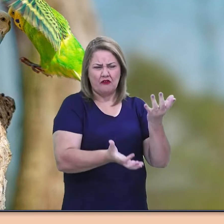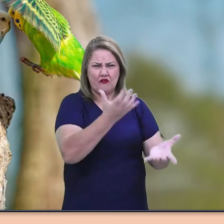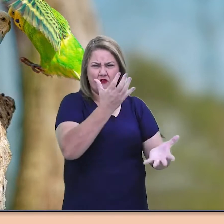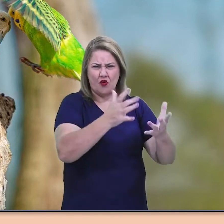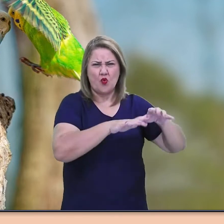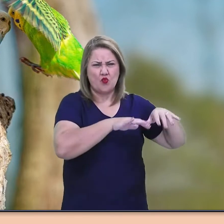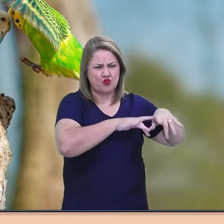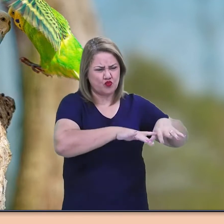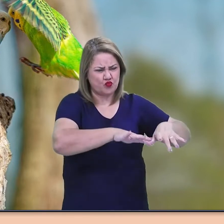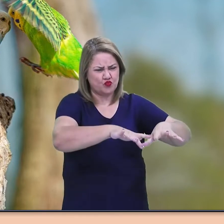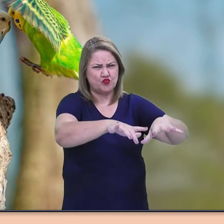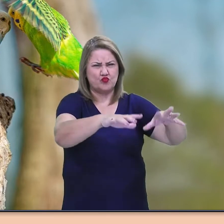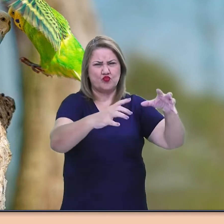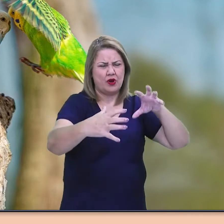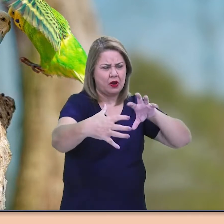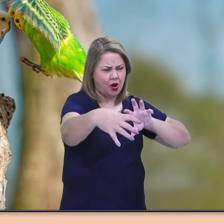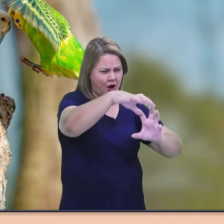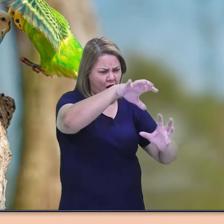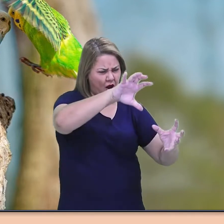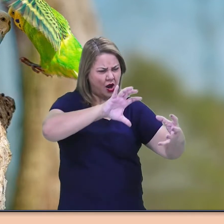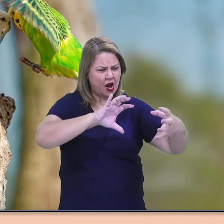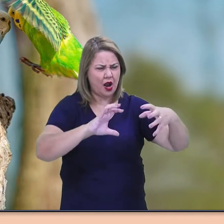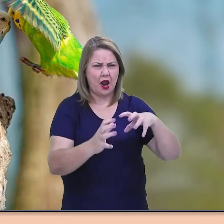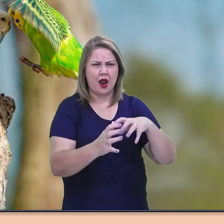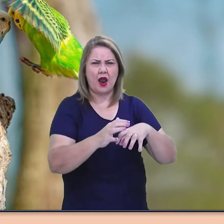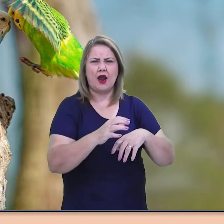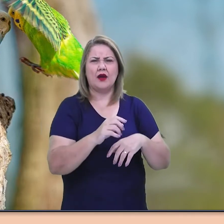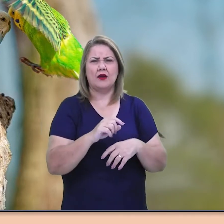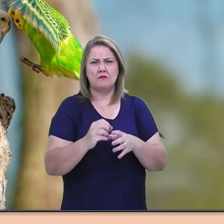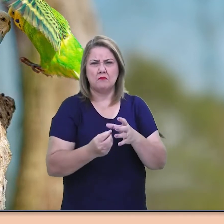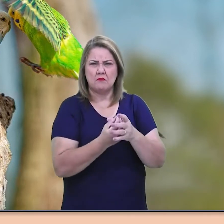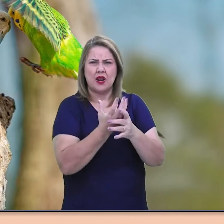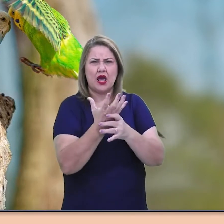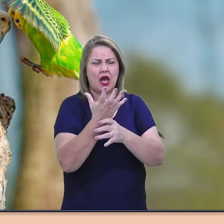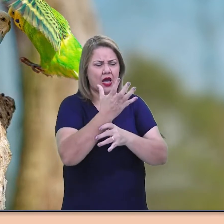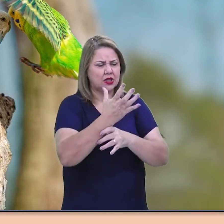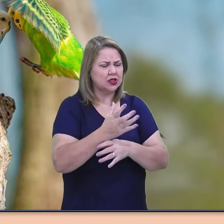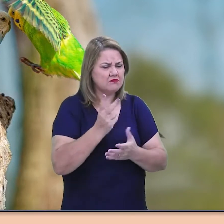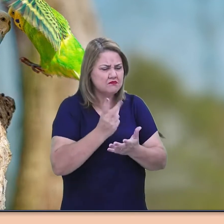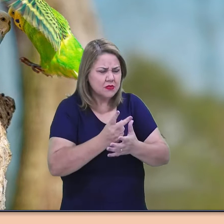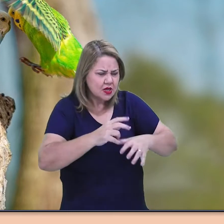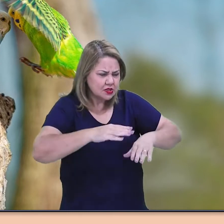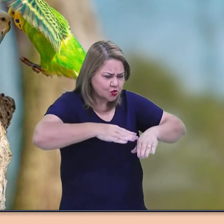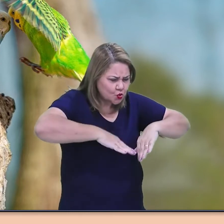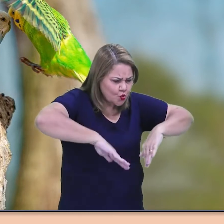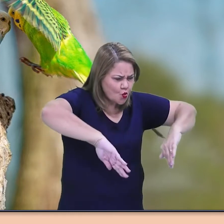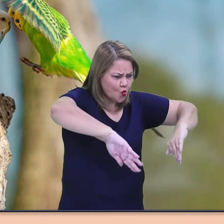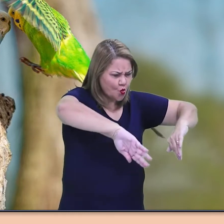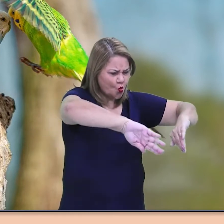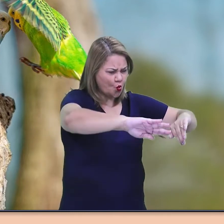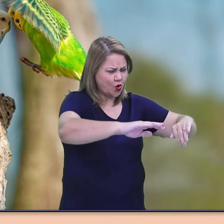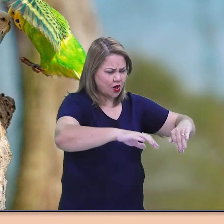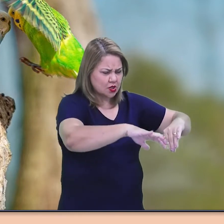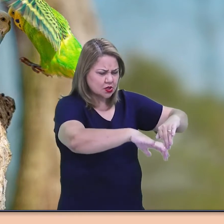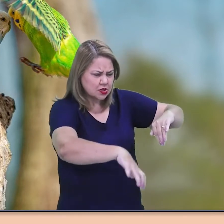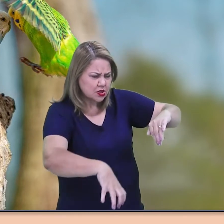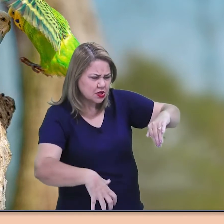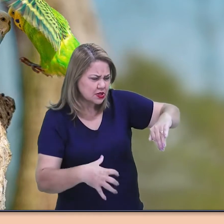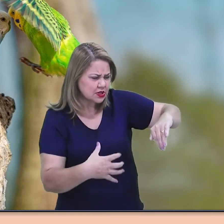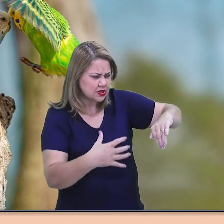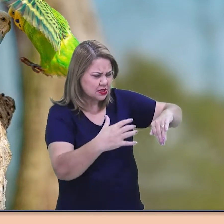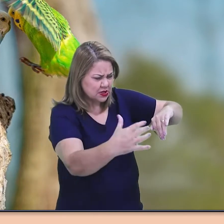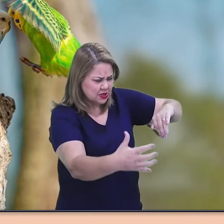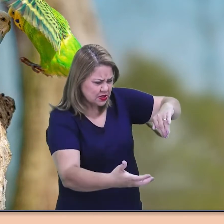de fogo que subiam da malhada. Ali mesmo, na bifurcação do tronco, assentada sobre a